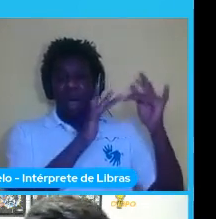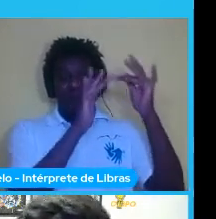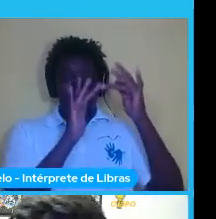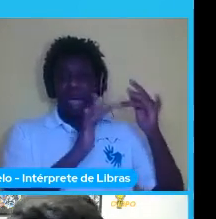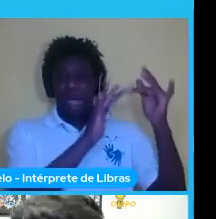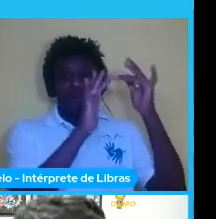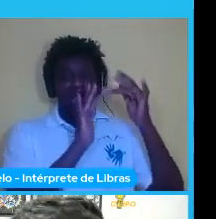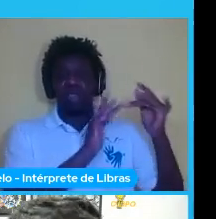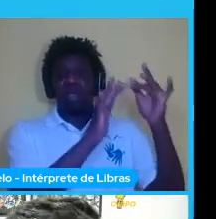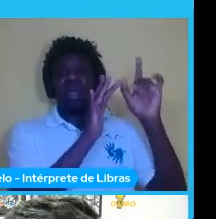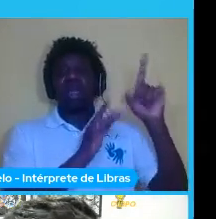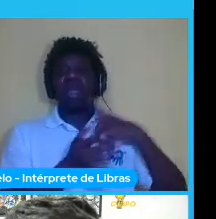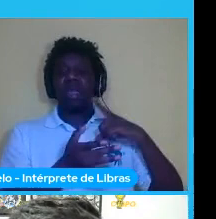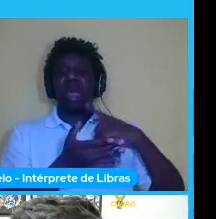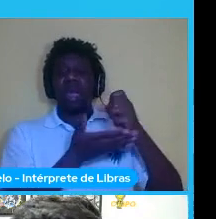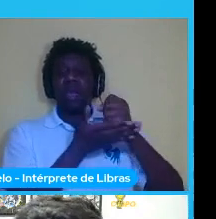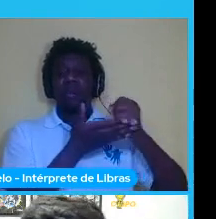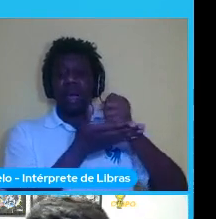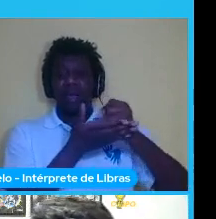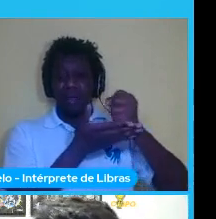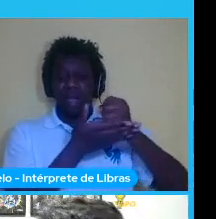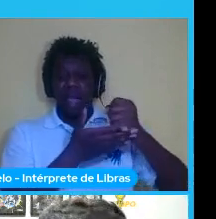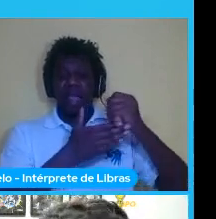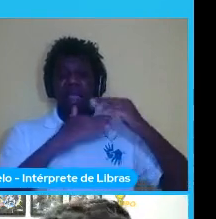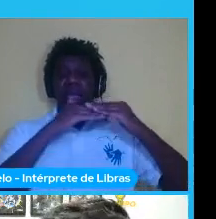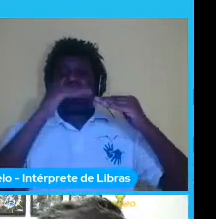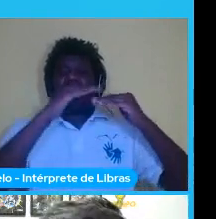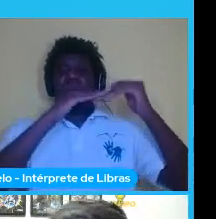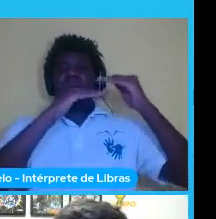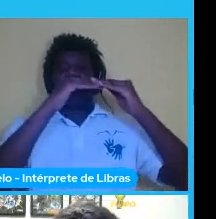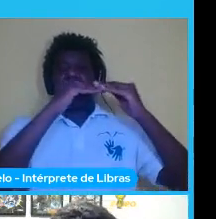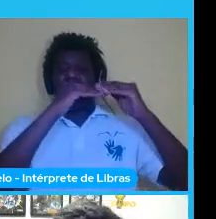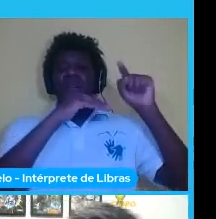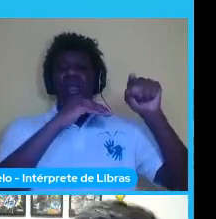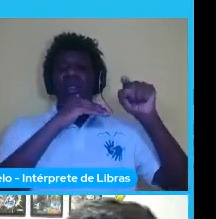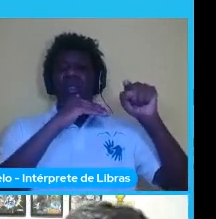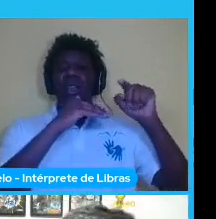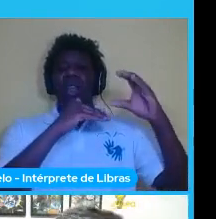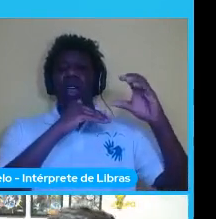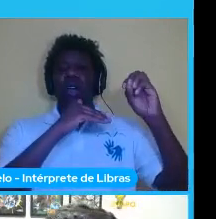em camadas residuais de convolução